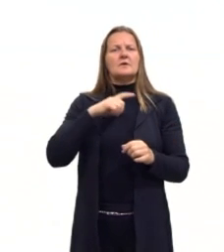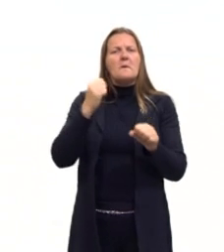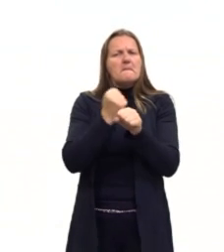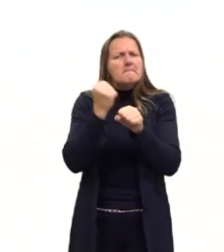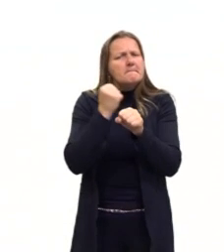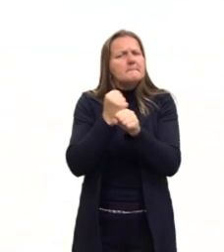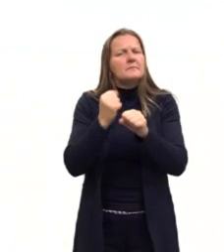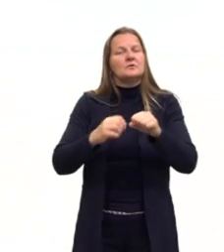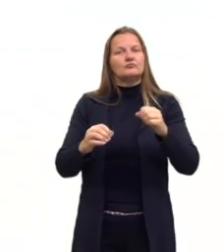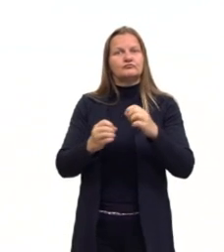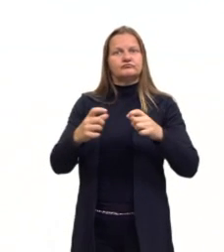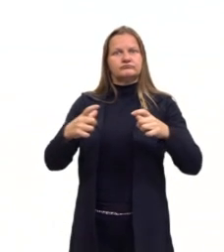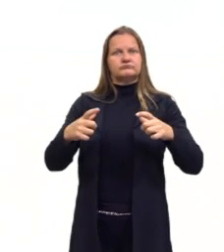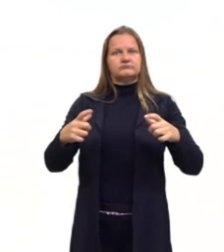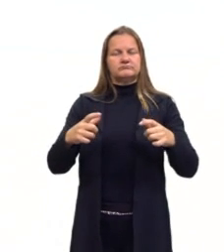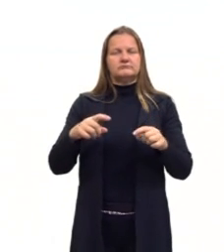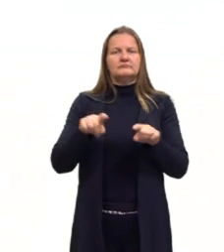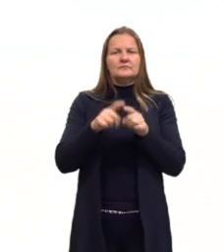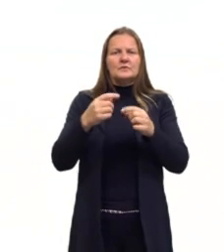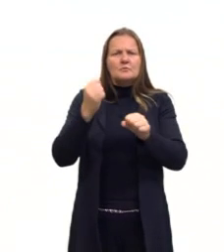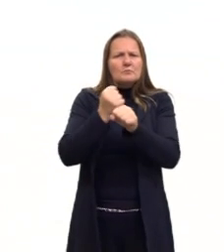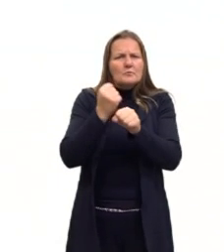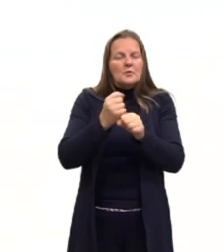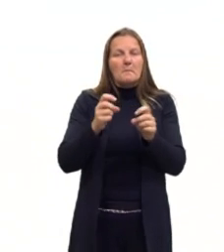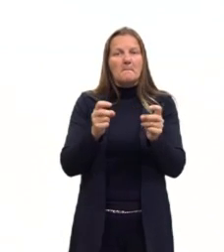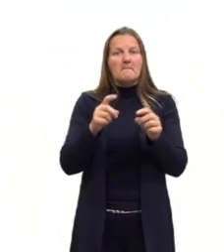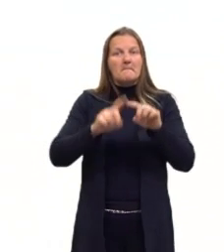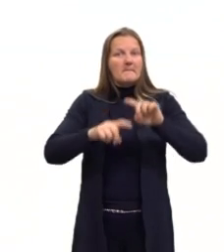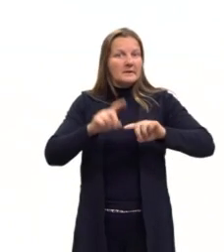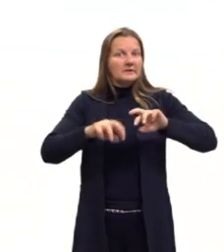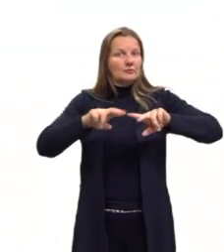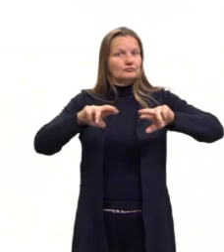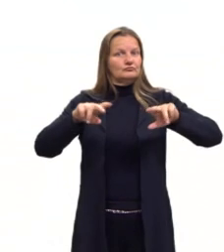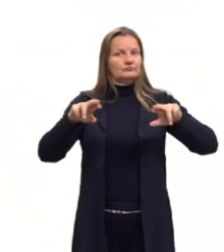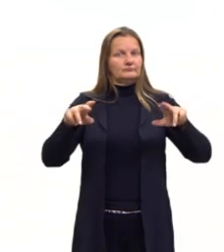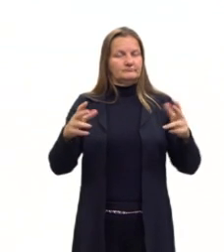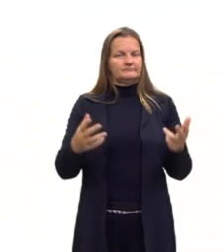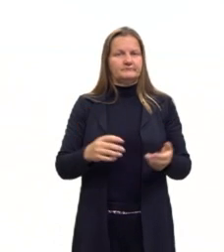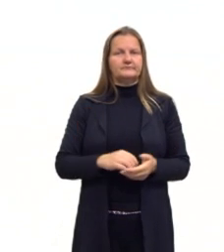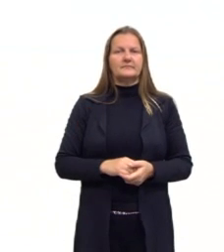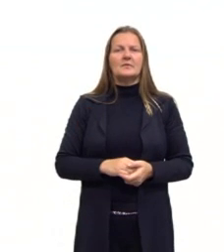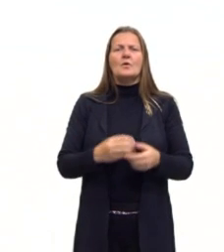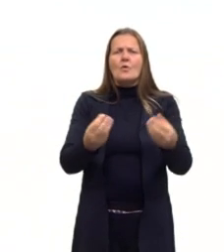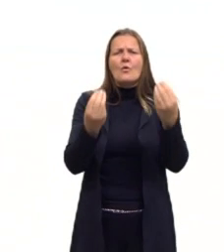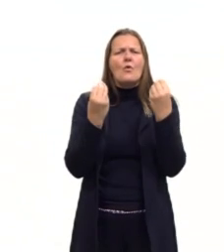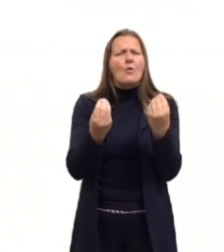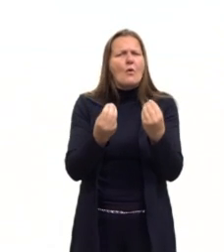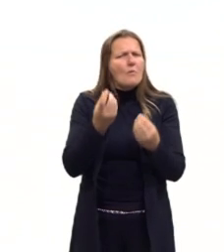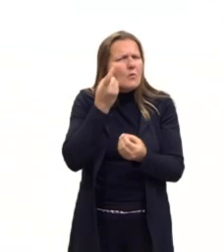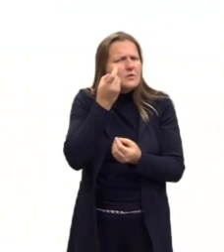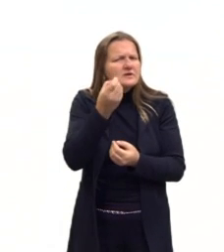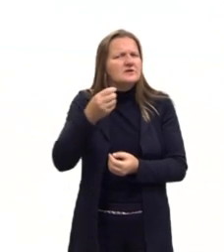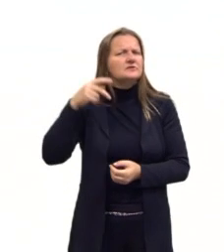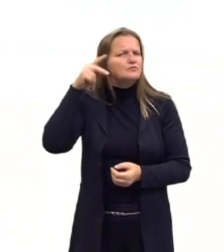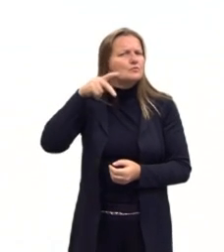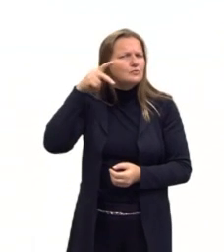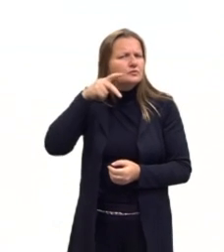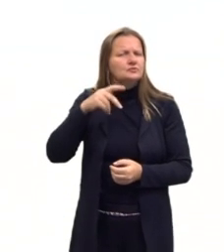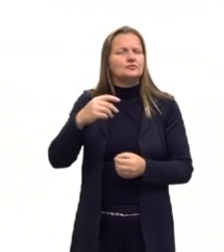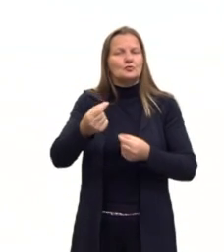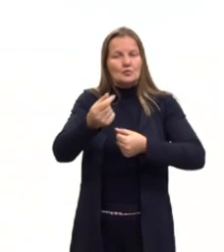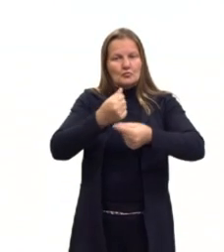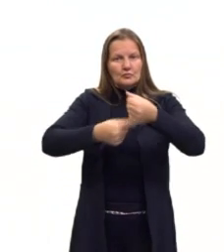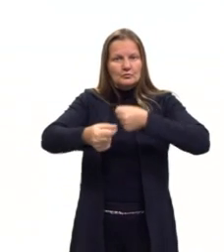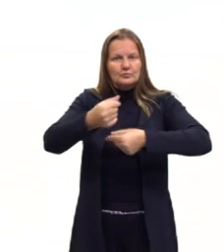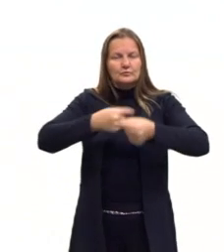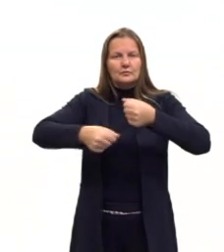produção, maior quantidade agora de produtos, aquela coisa toda. E como esses interesses políticos, econômicos,